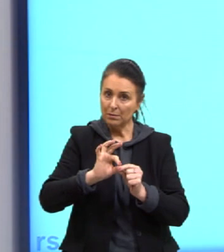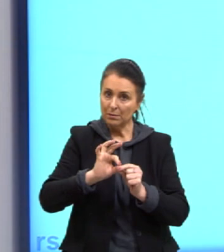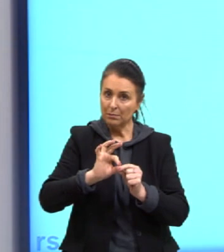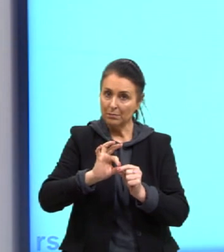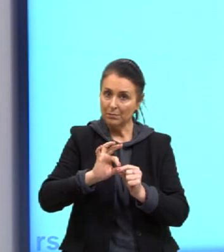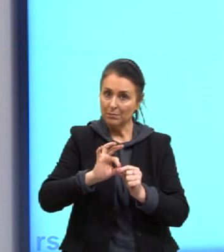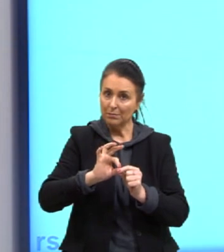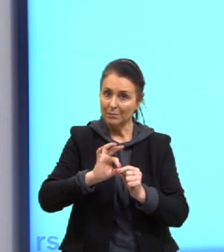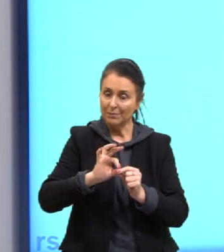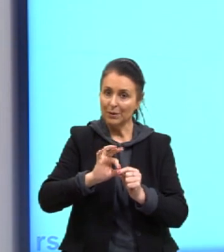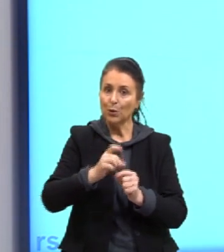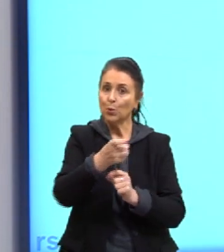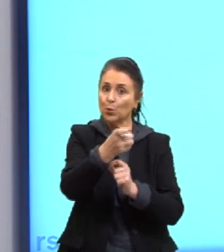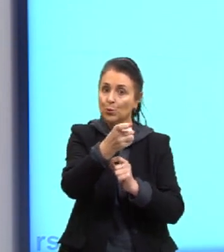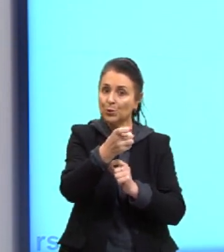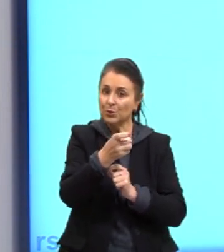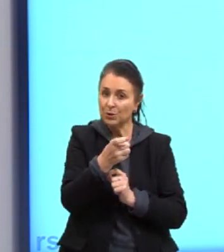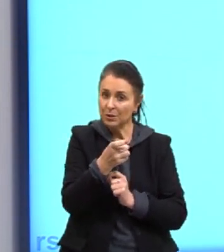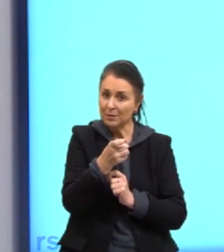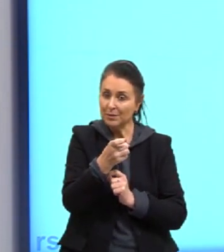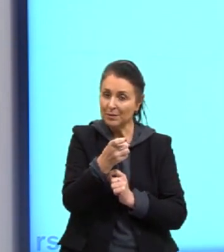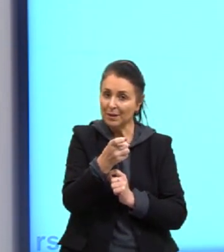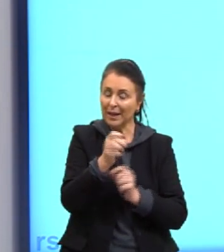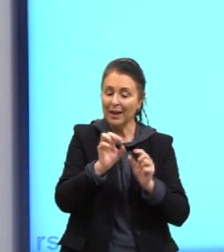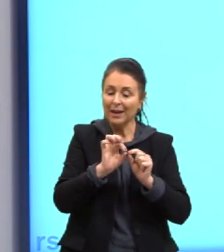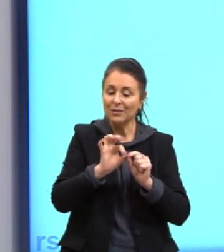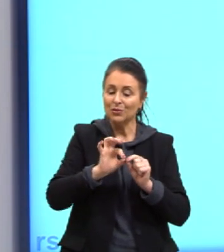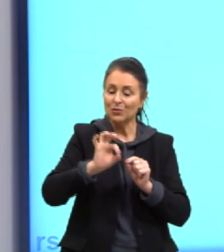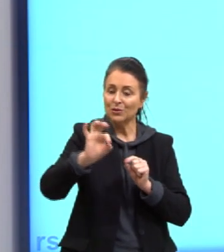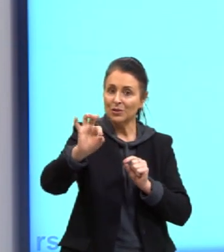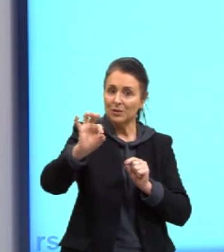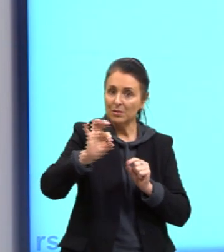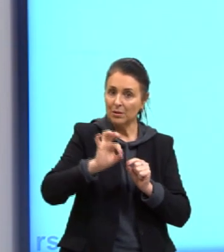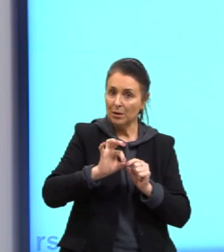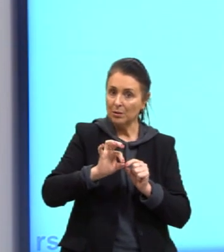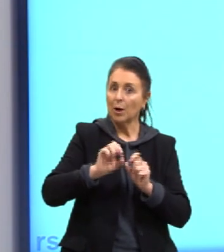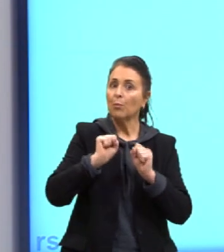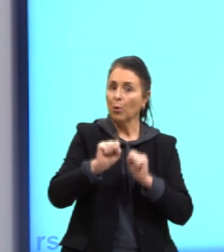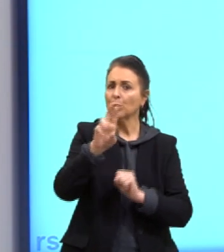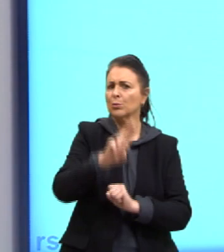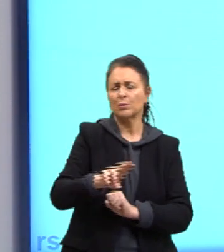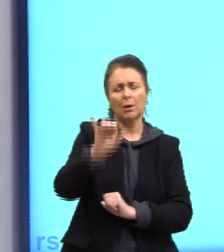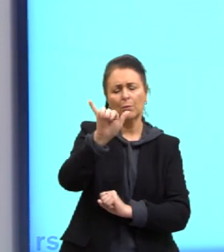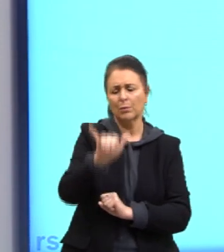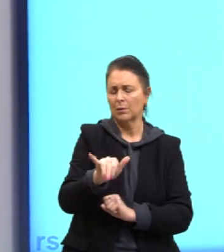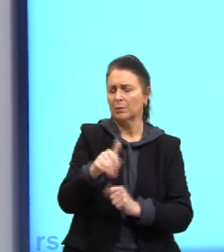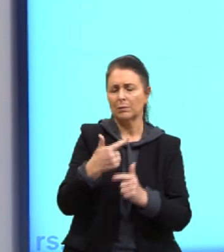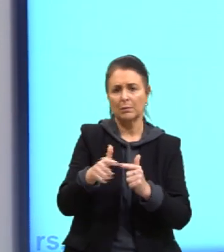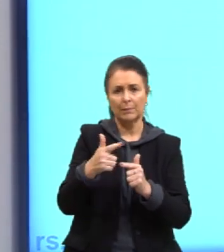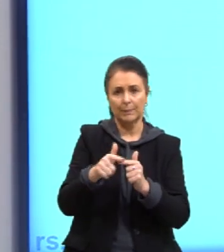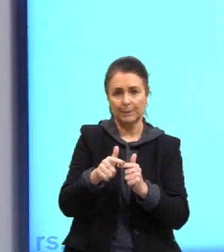mola. Então, o X aqui seria essa distância, que pode ser em Y também. A gente não tem problema.